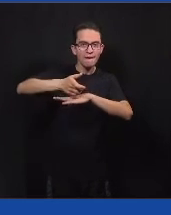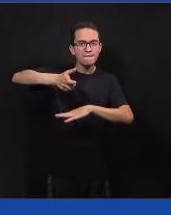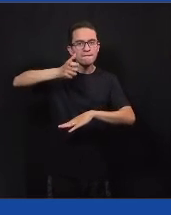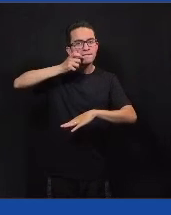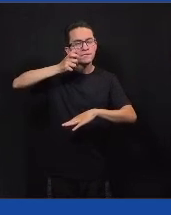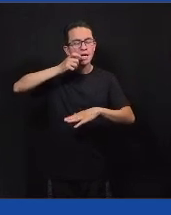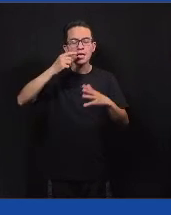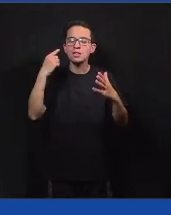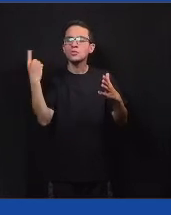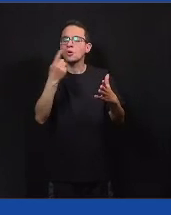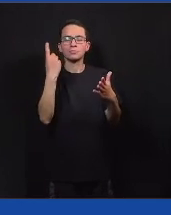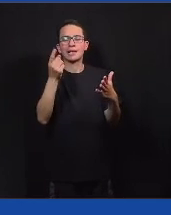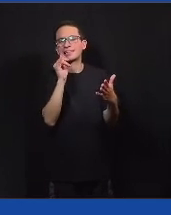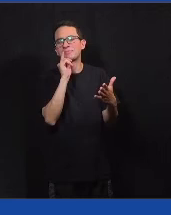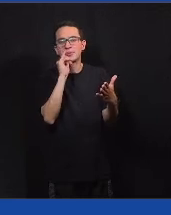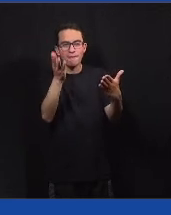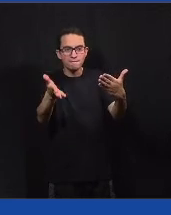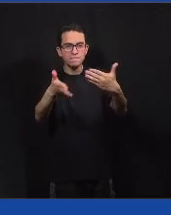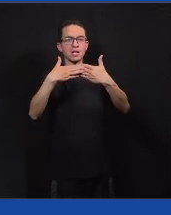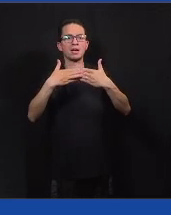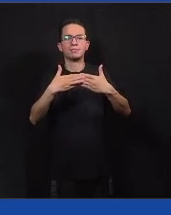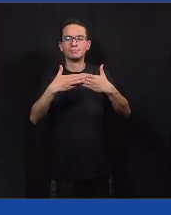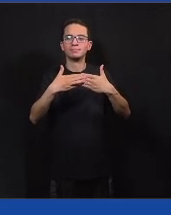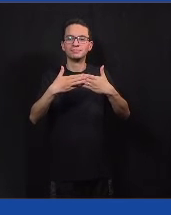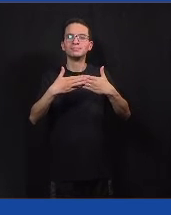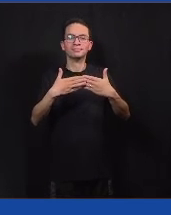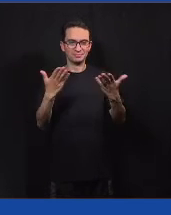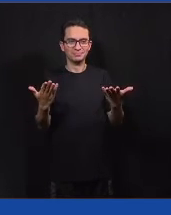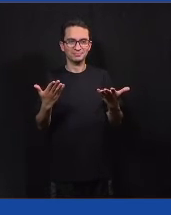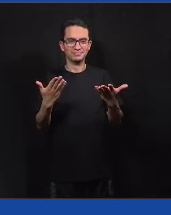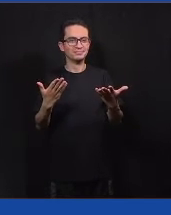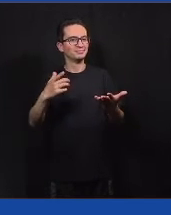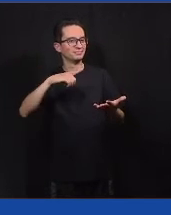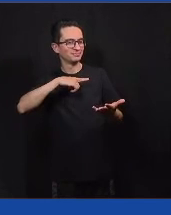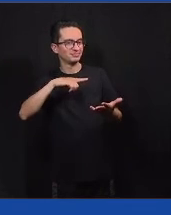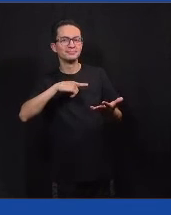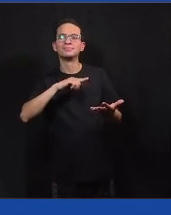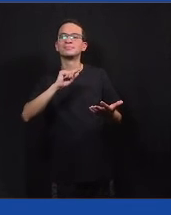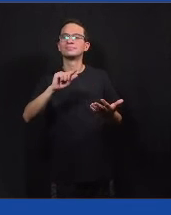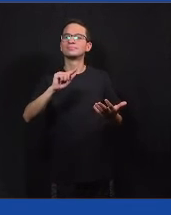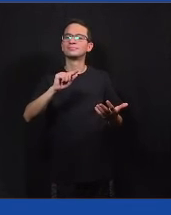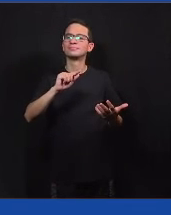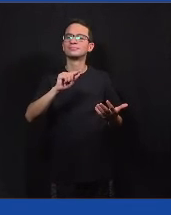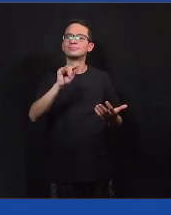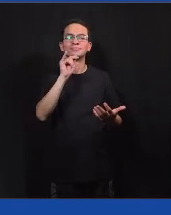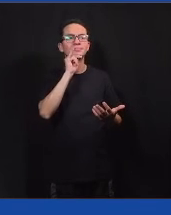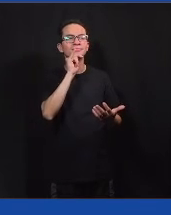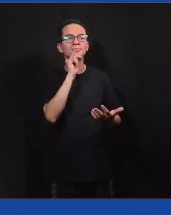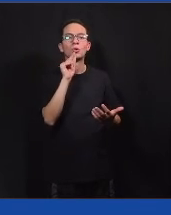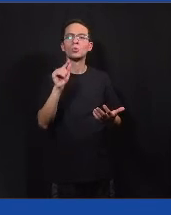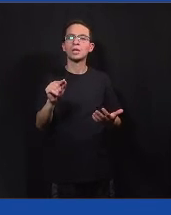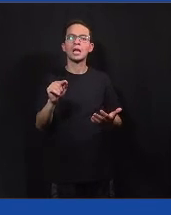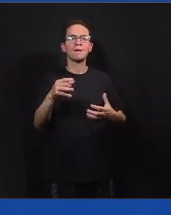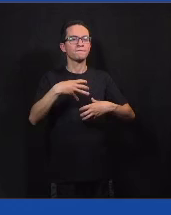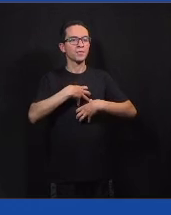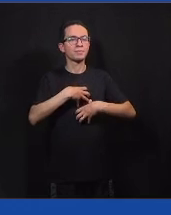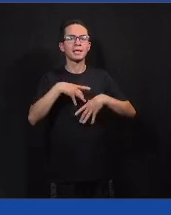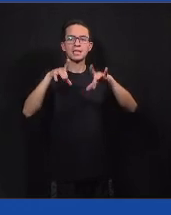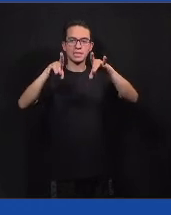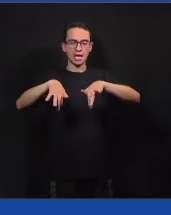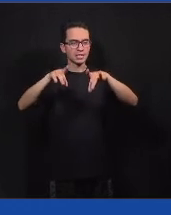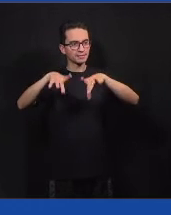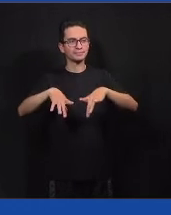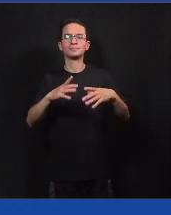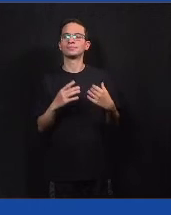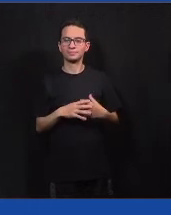fechado, né, na mão de poucas pessoas, com uma linguagem difícil, com termos técnicos, eu acho que